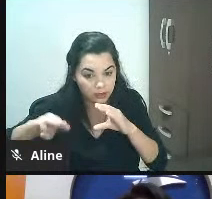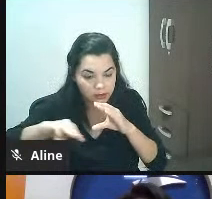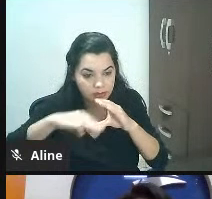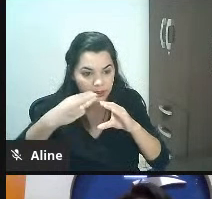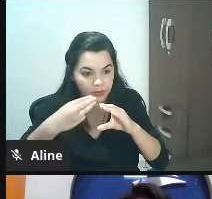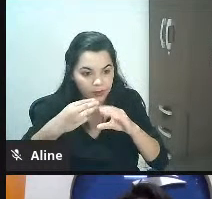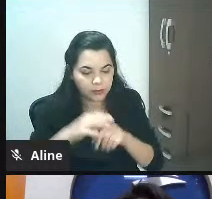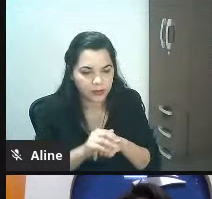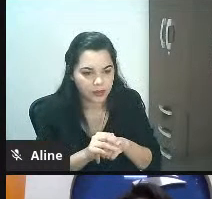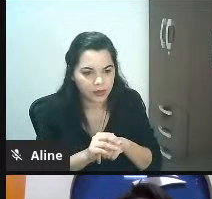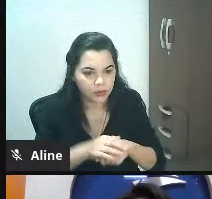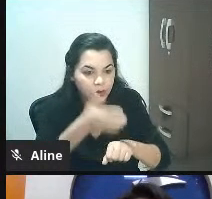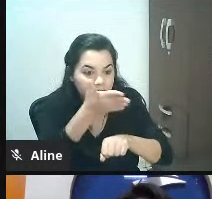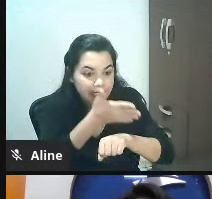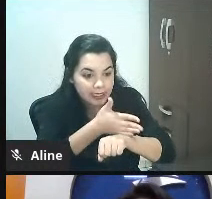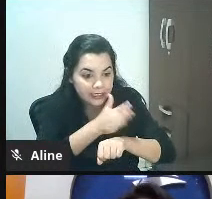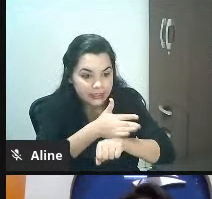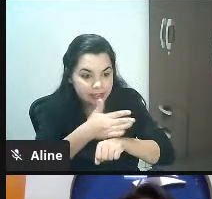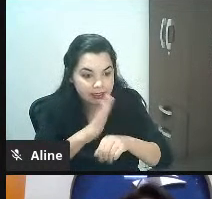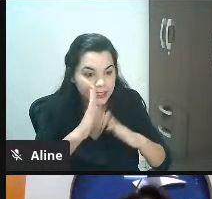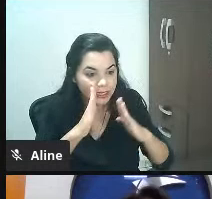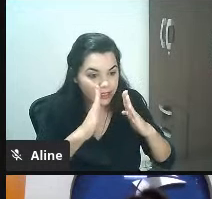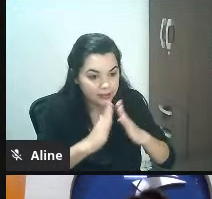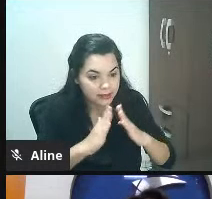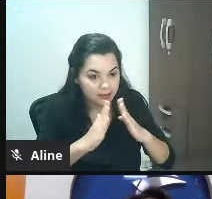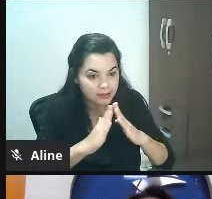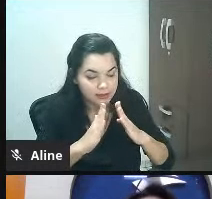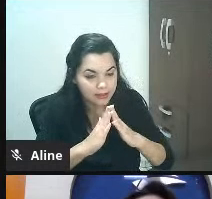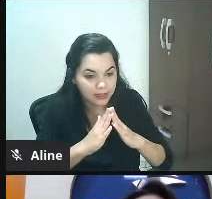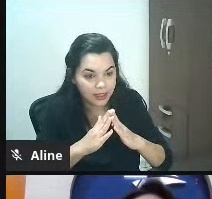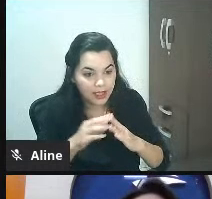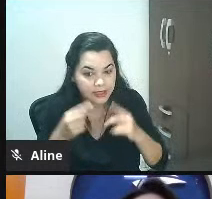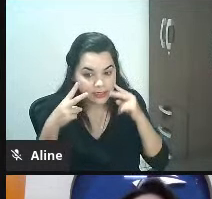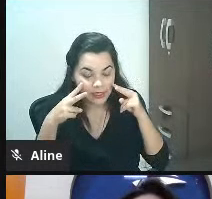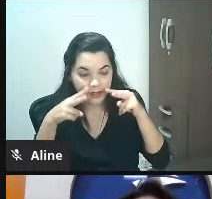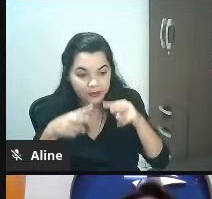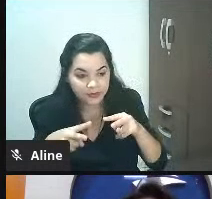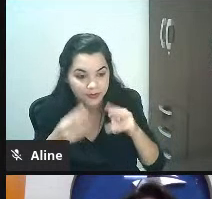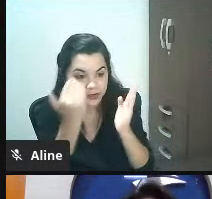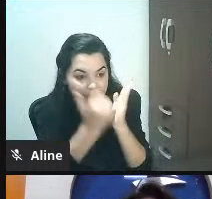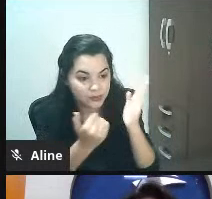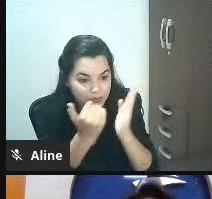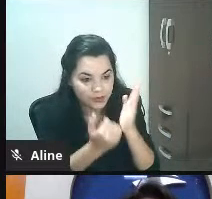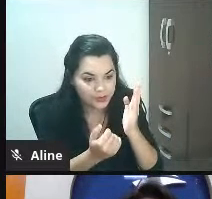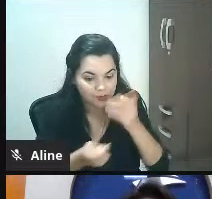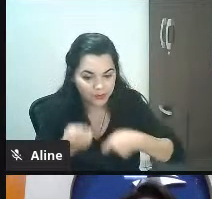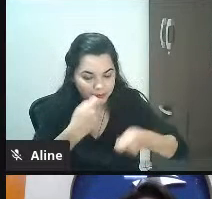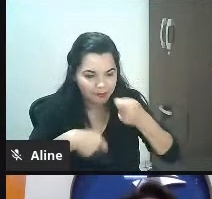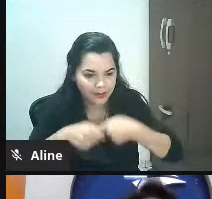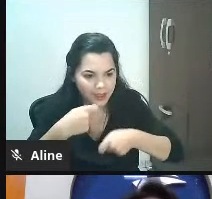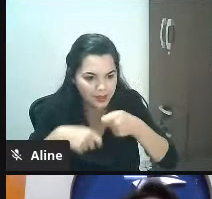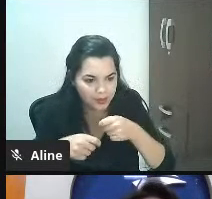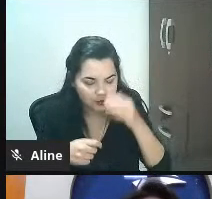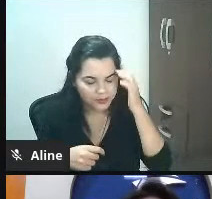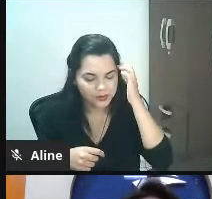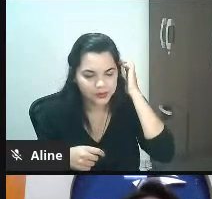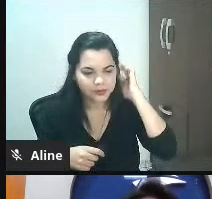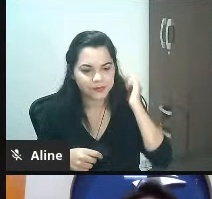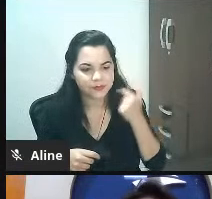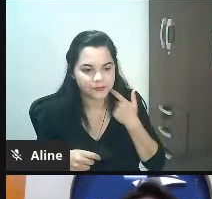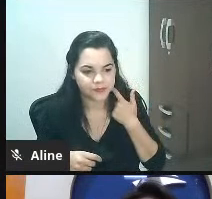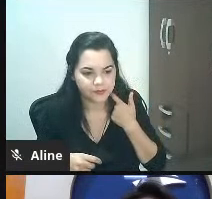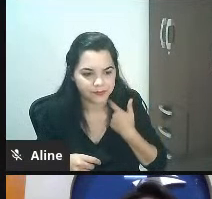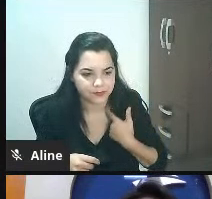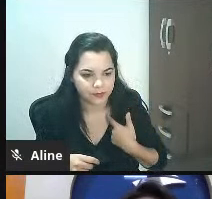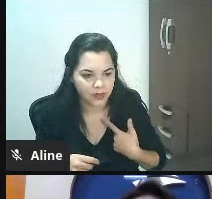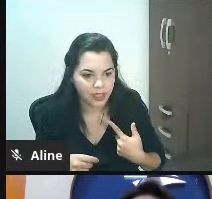treine em casa e conte com desconto na Netshoes que preparamos para você quer dizer eles estão sugerindo olha só estão sugerindo que eu